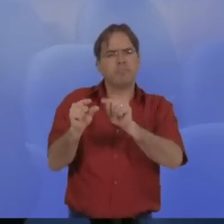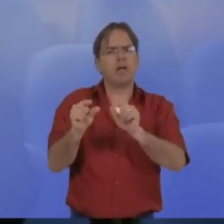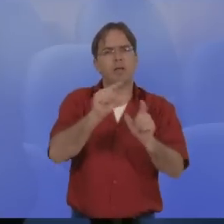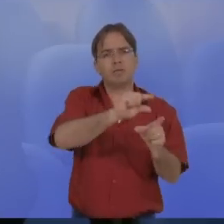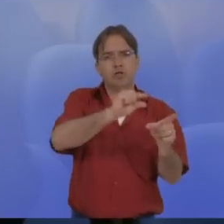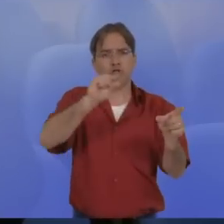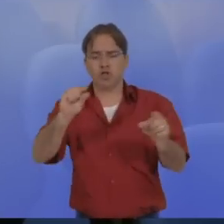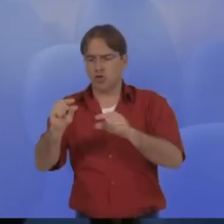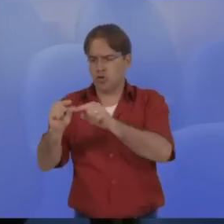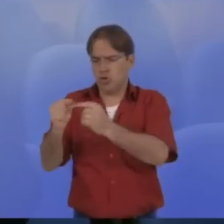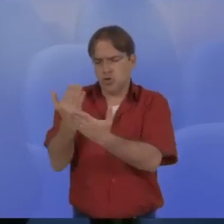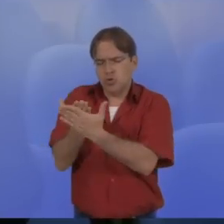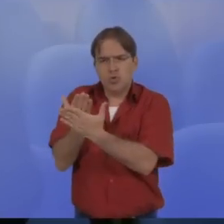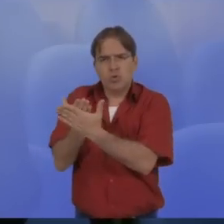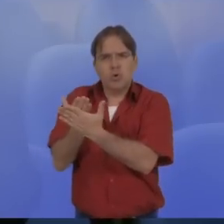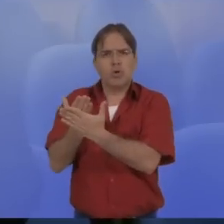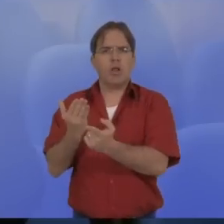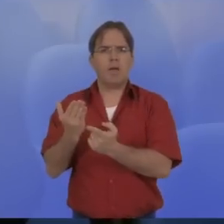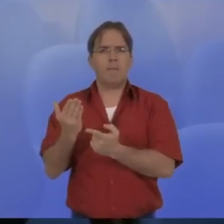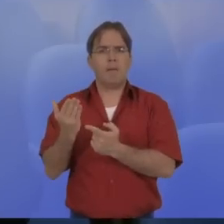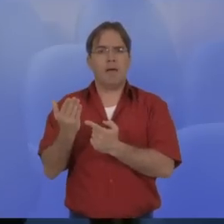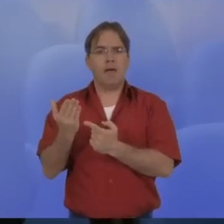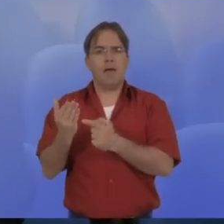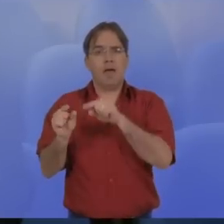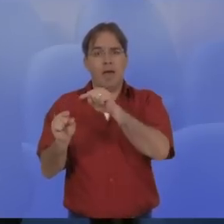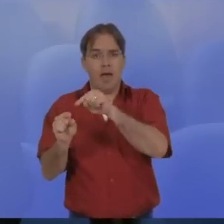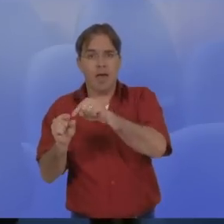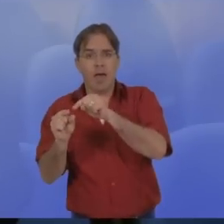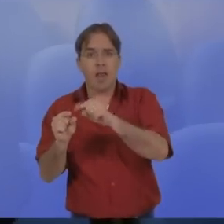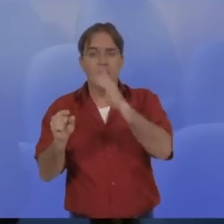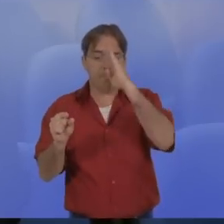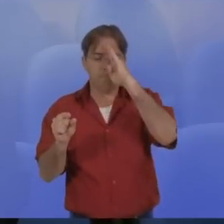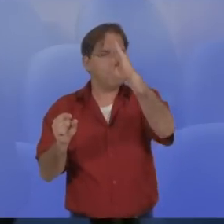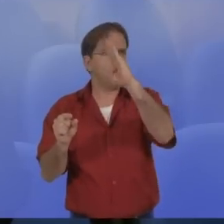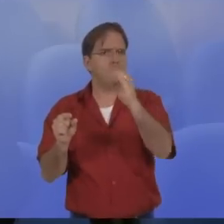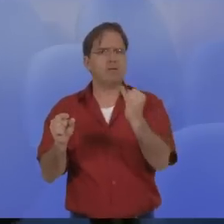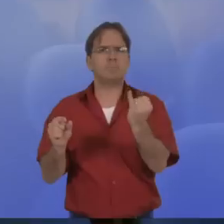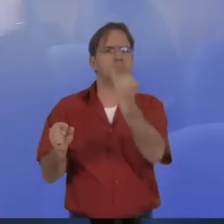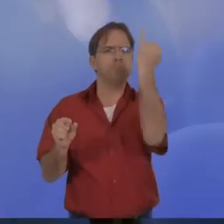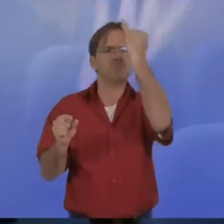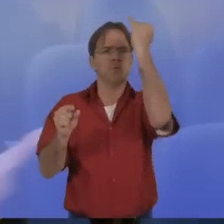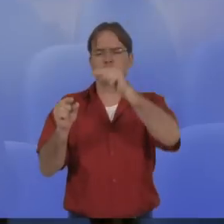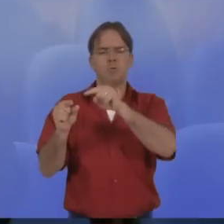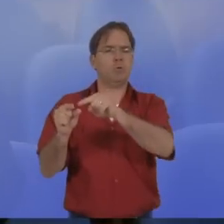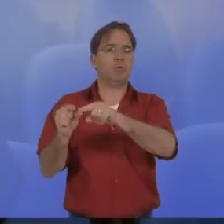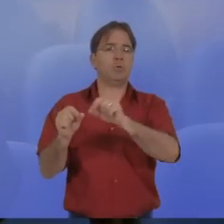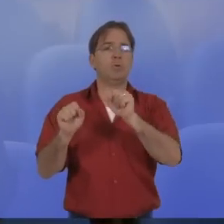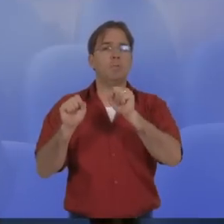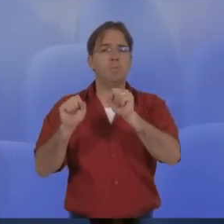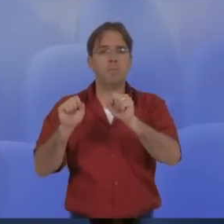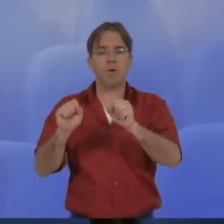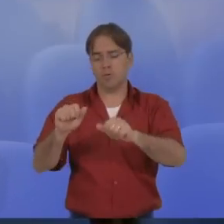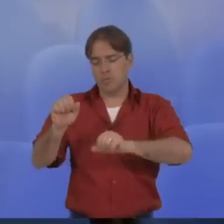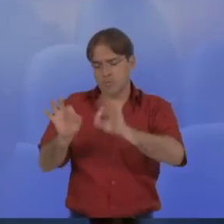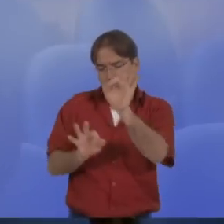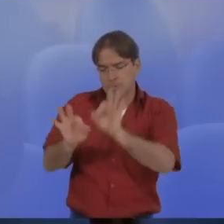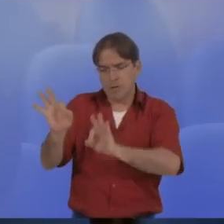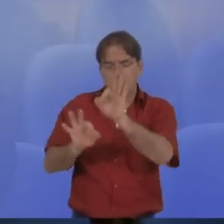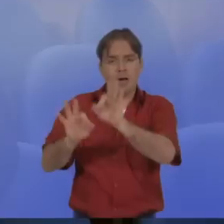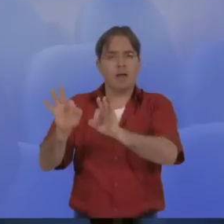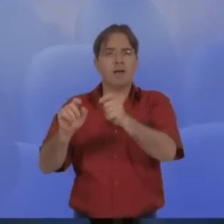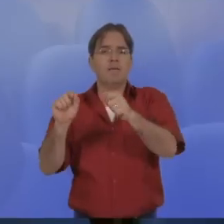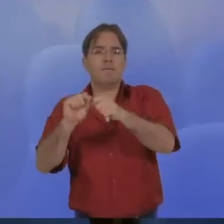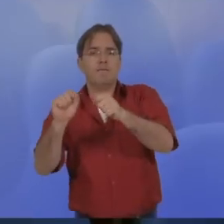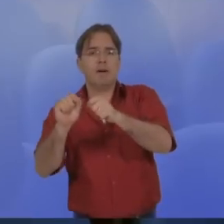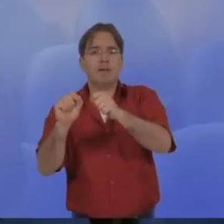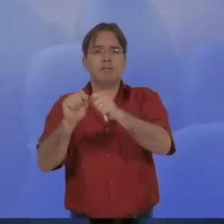visualizar o potencial dela, o potencial uso destas preparações em uma estratégia para controle do Aedes. E a gente também